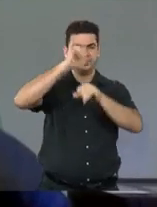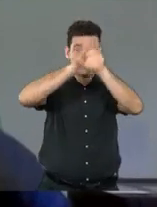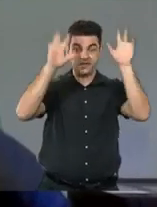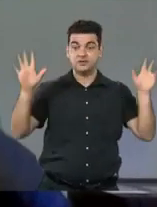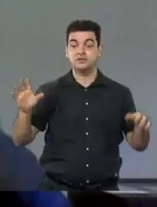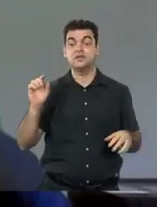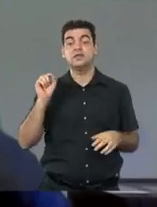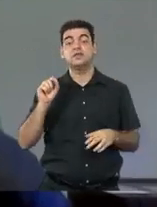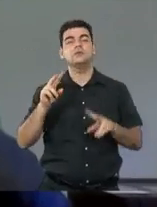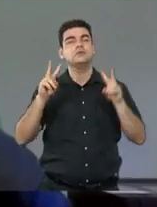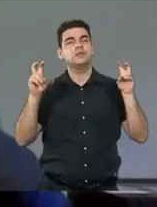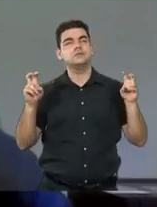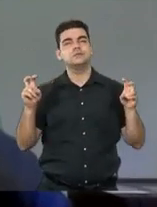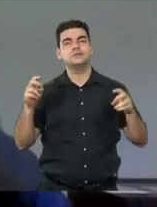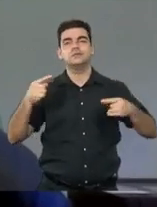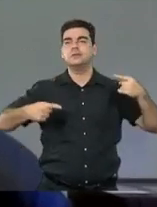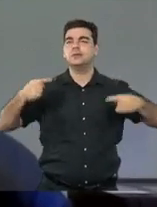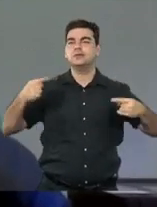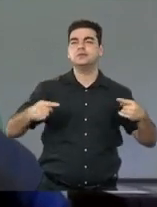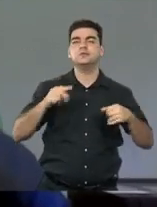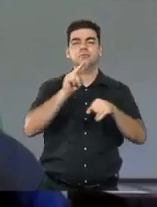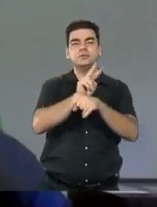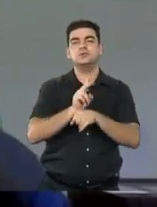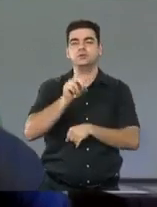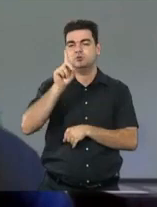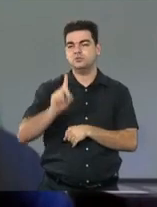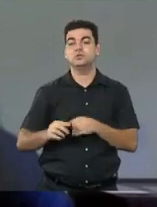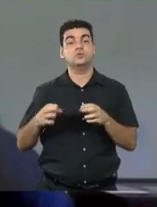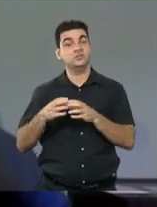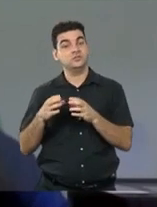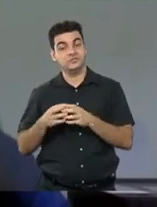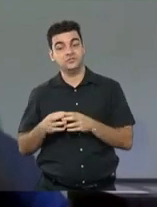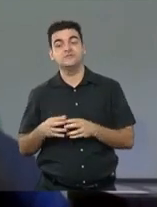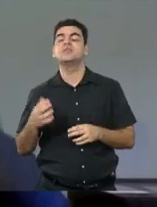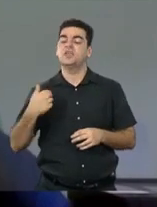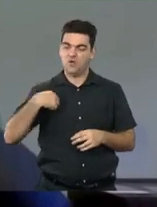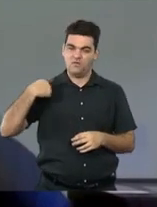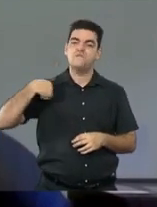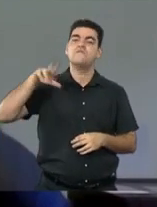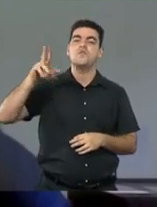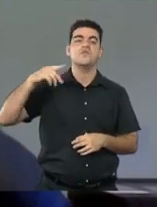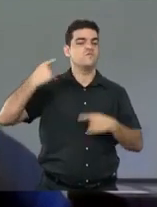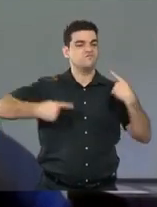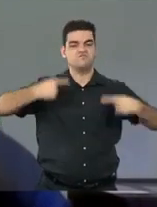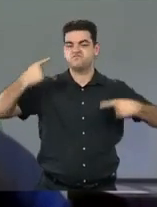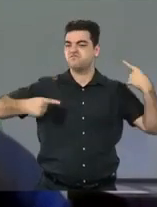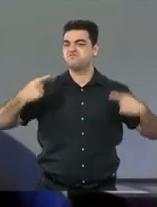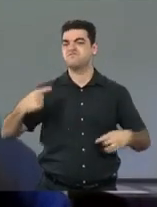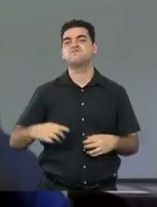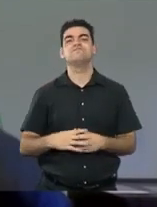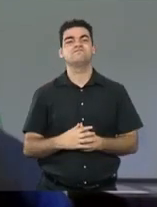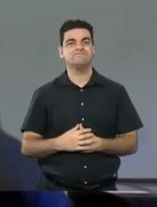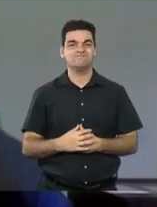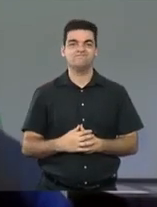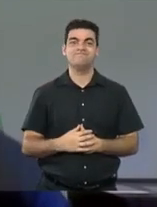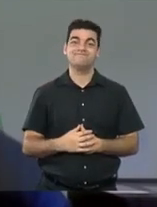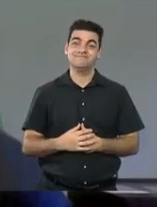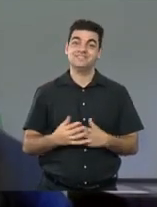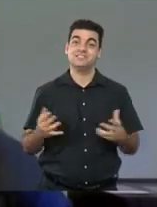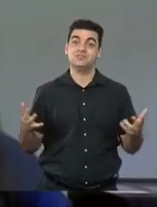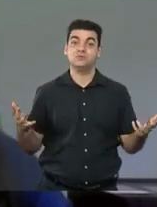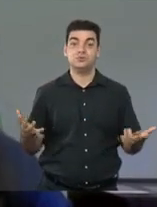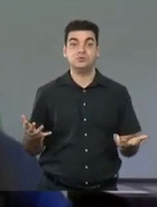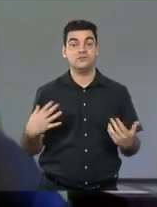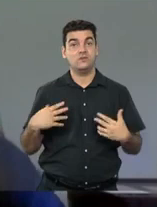Era o caso emblemático que se falava muito de proteger o direito coletivo e a gente conseguiu dar essa visibilidade. Talvez essa força